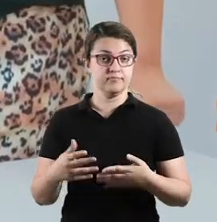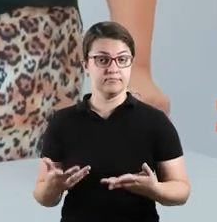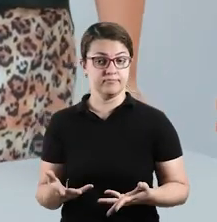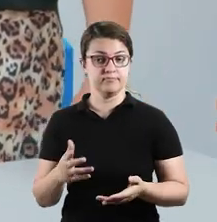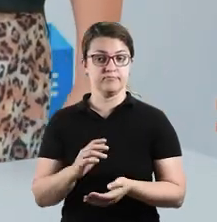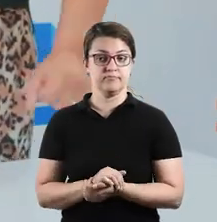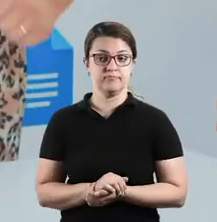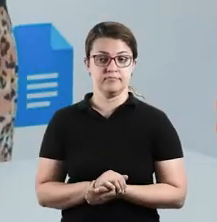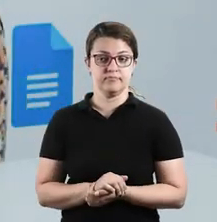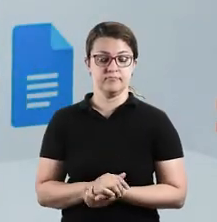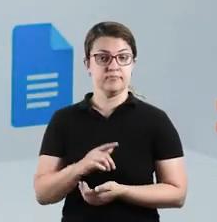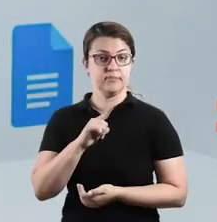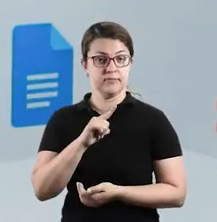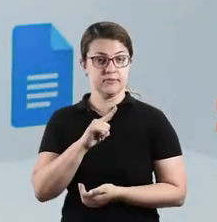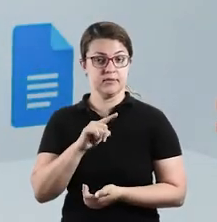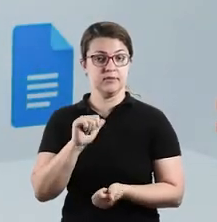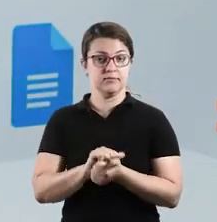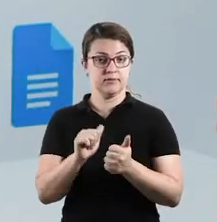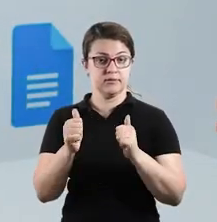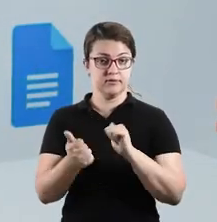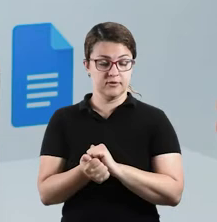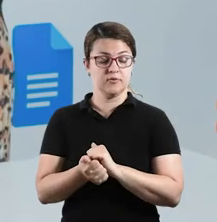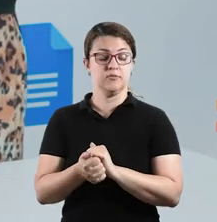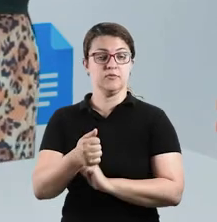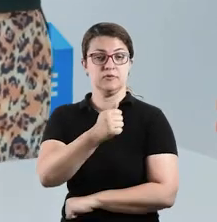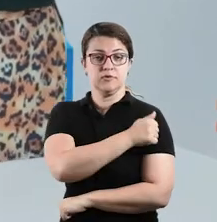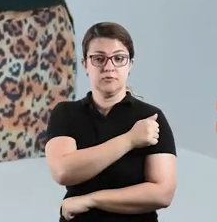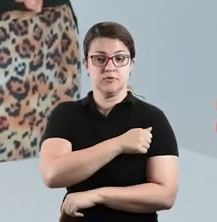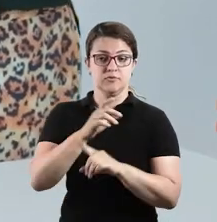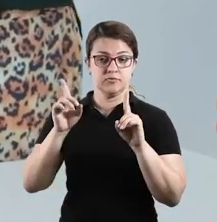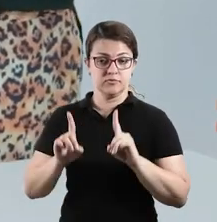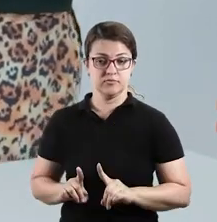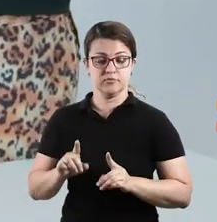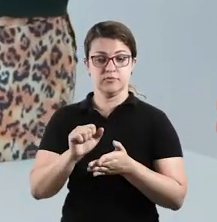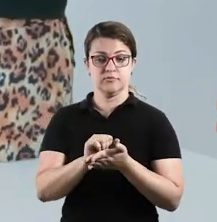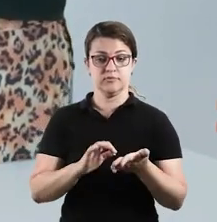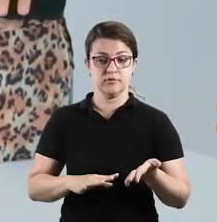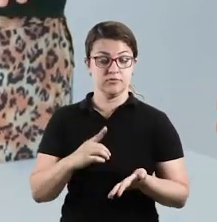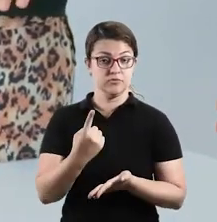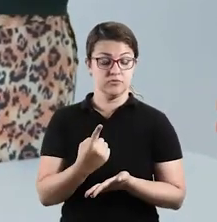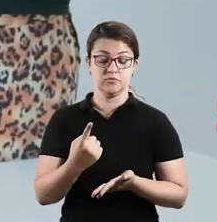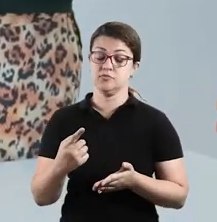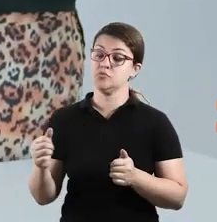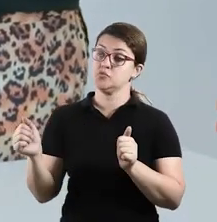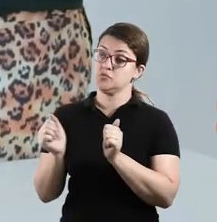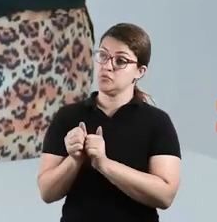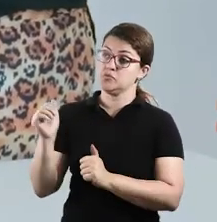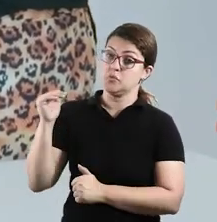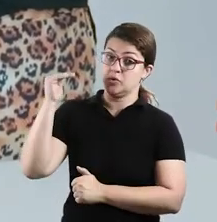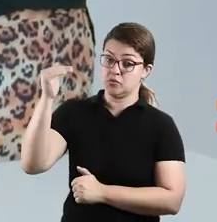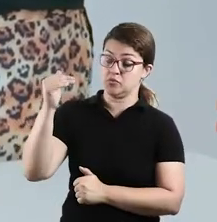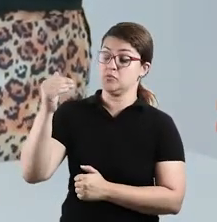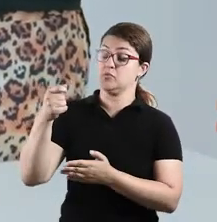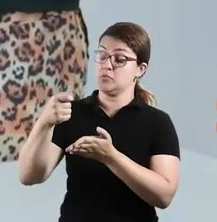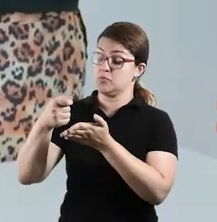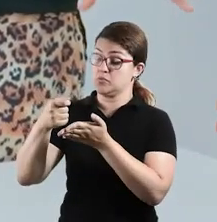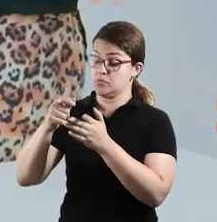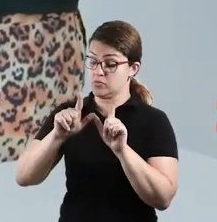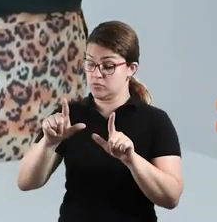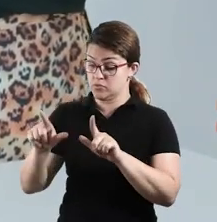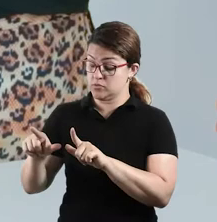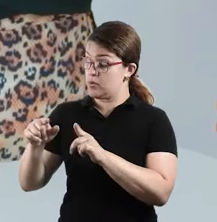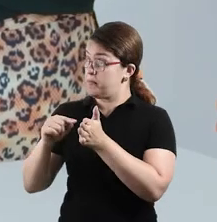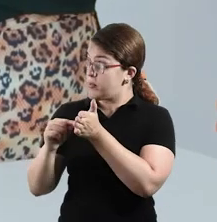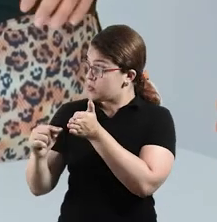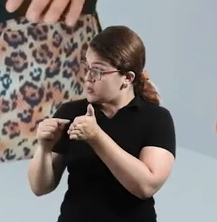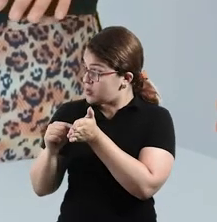Nessa atividade também tem adaptação para alunos com deficiência, tá? Na atividade 1, o adulto pode realizar a leitura para a criança